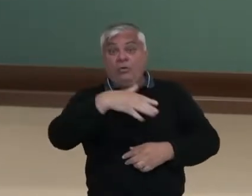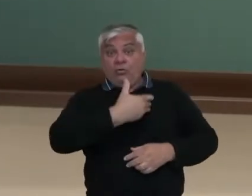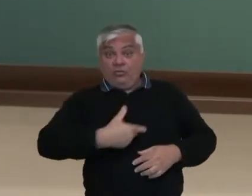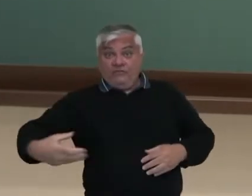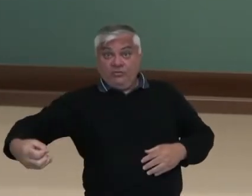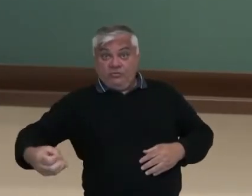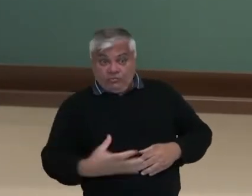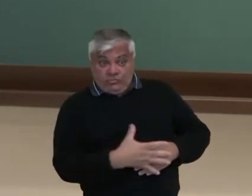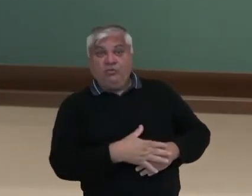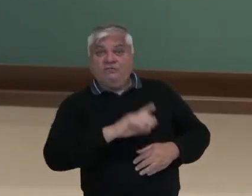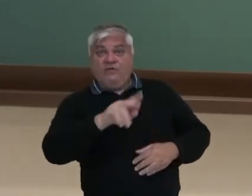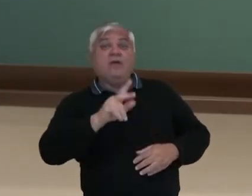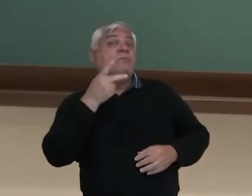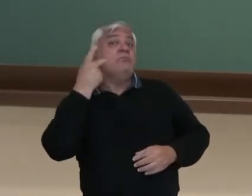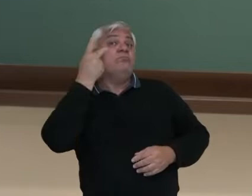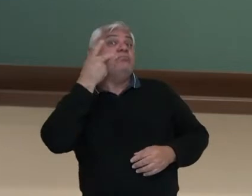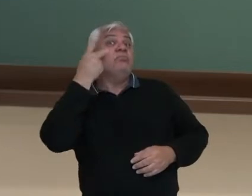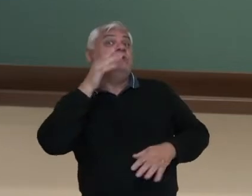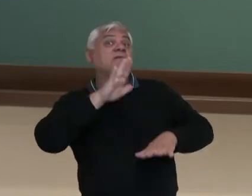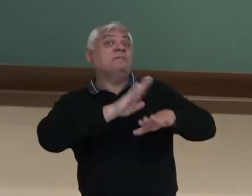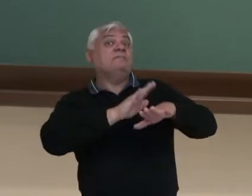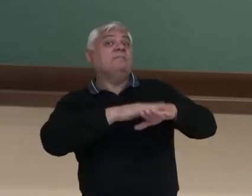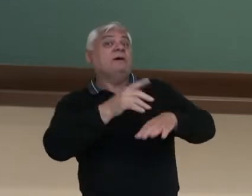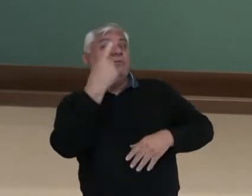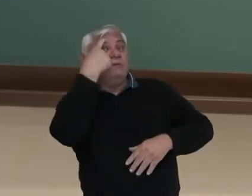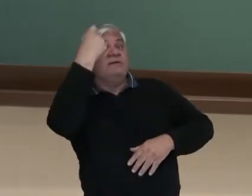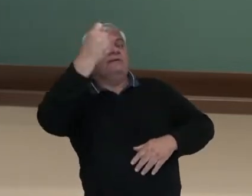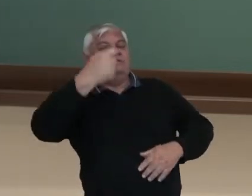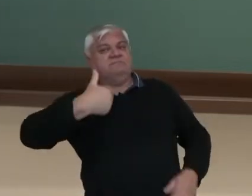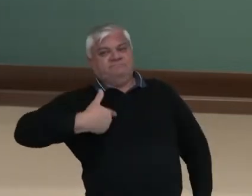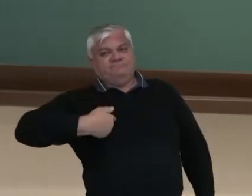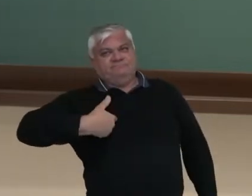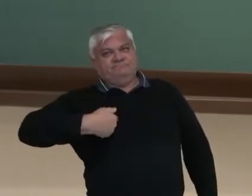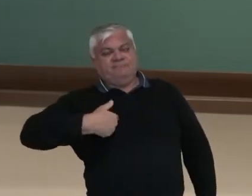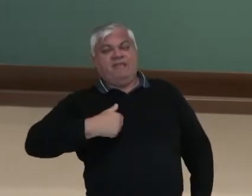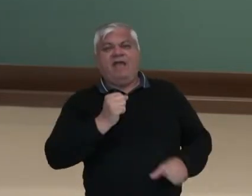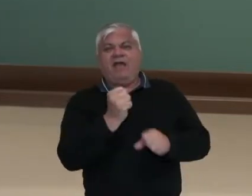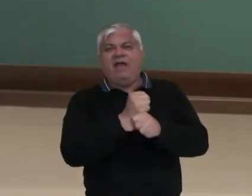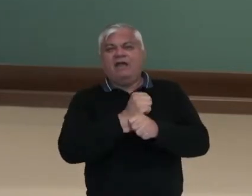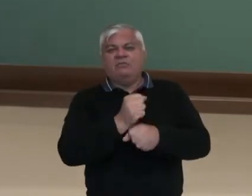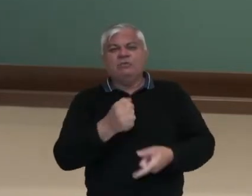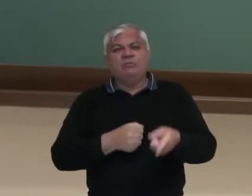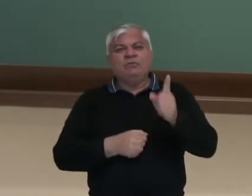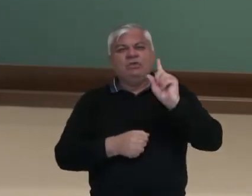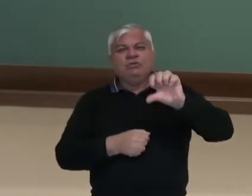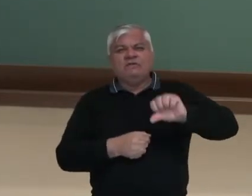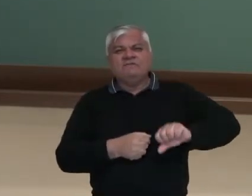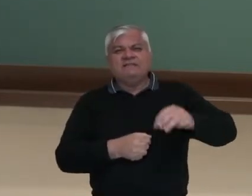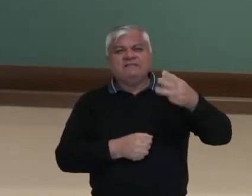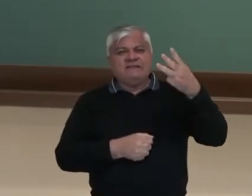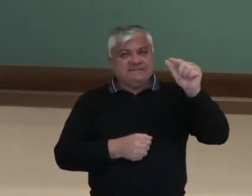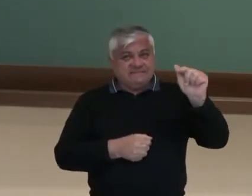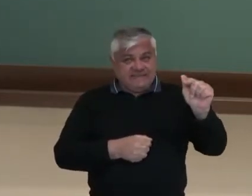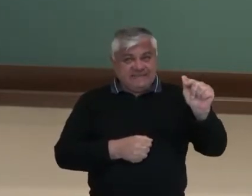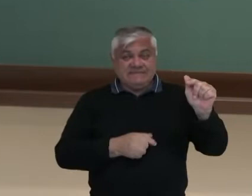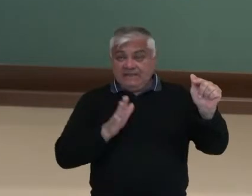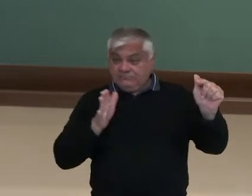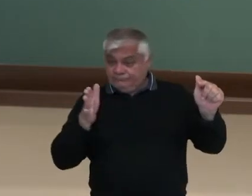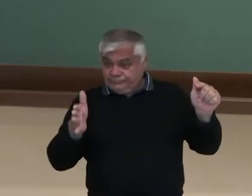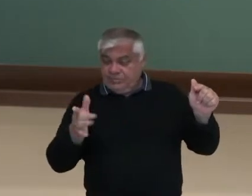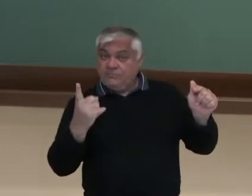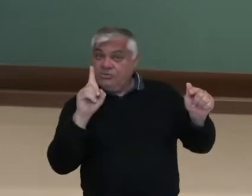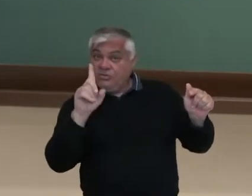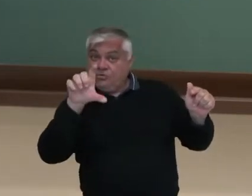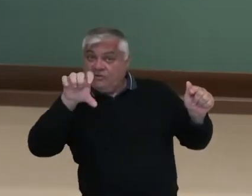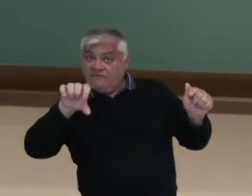implantada por Getúlio Vargas no ano de 1937. De 1937 até o